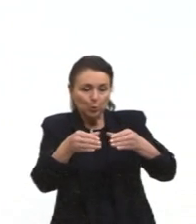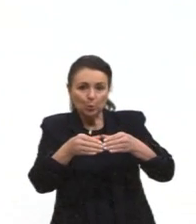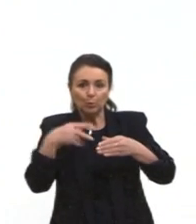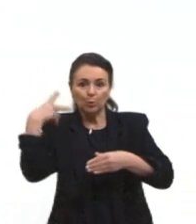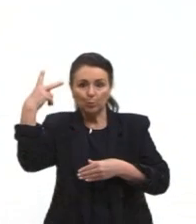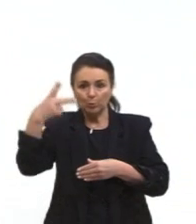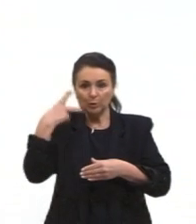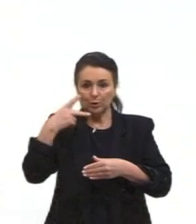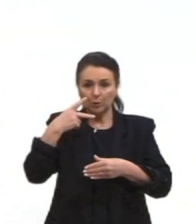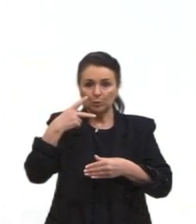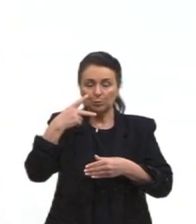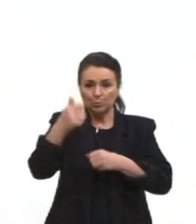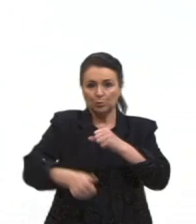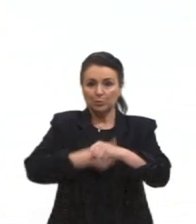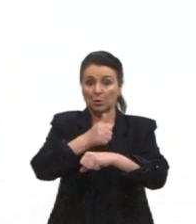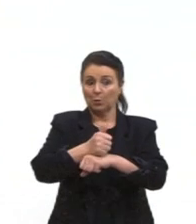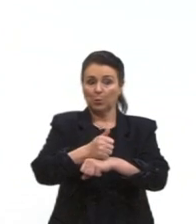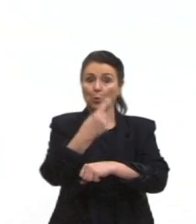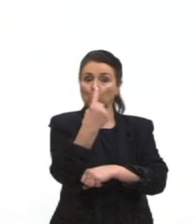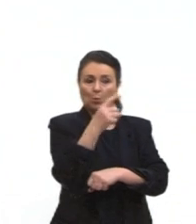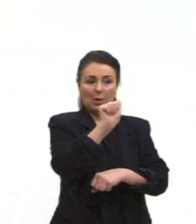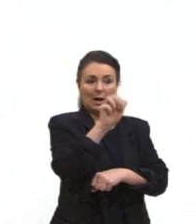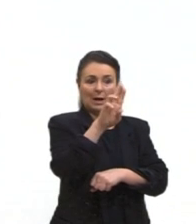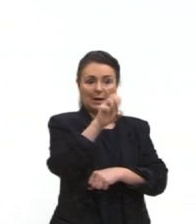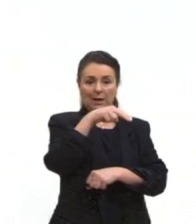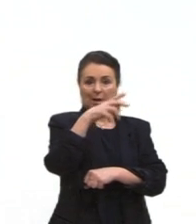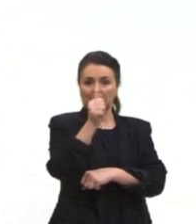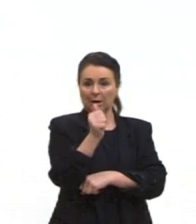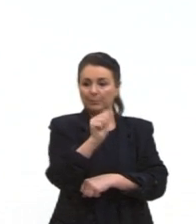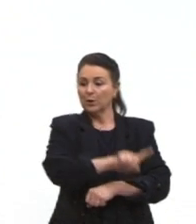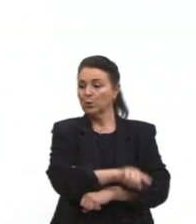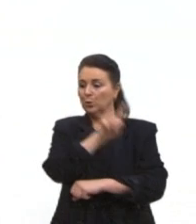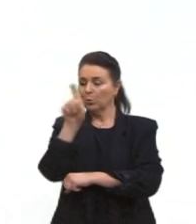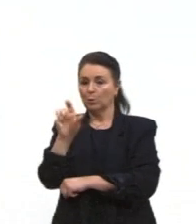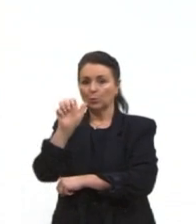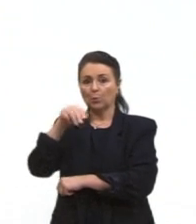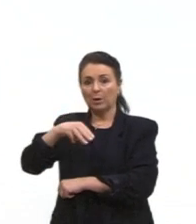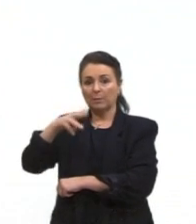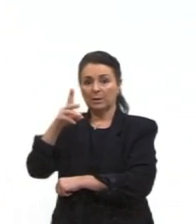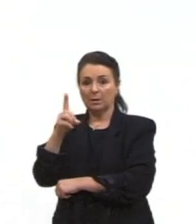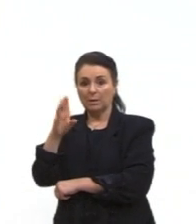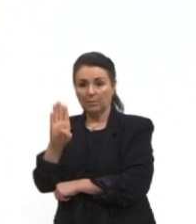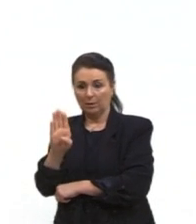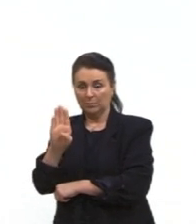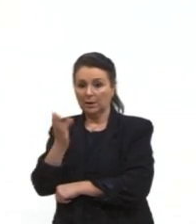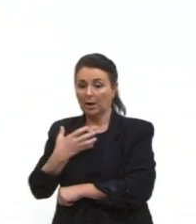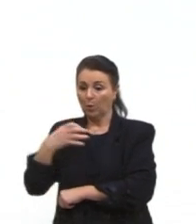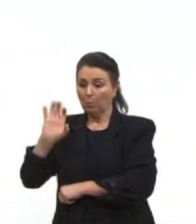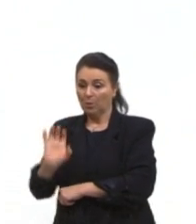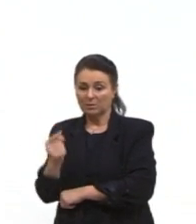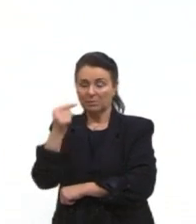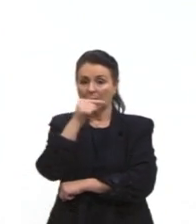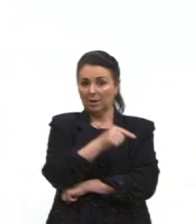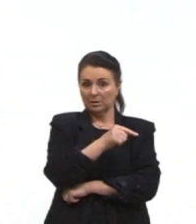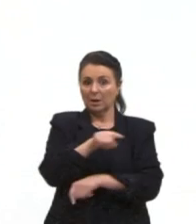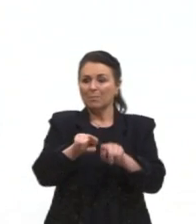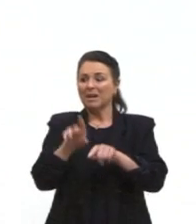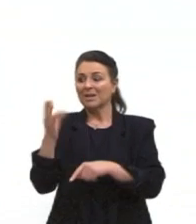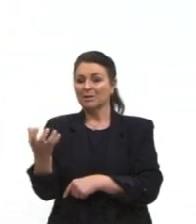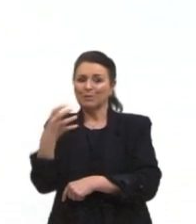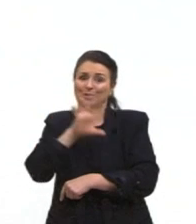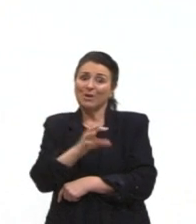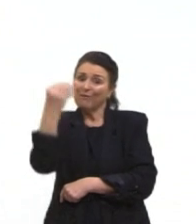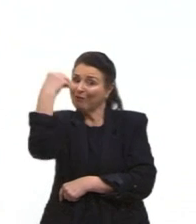pela Arena, que era o partido da ditadura, e o MDB, que seria, em teoria, o partido de oposição. Mas essa oposição, ela era